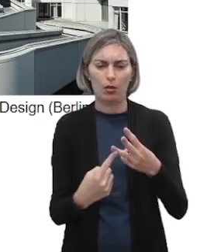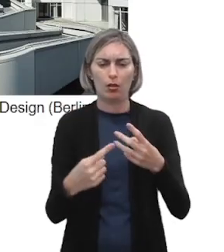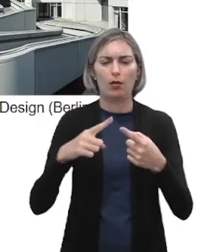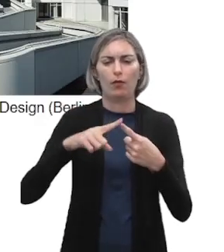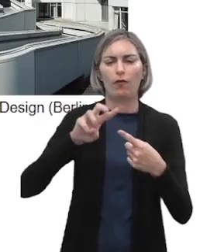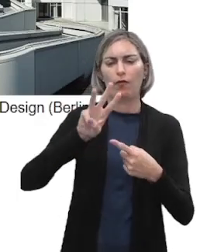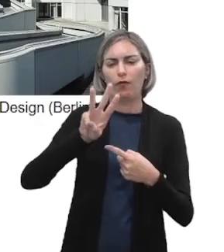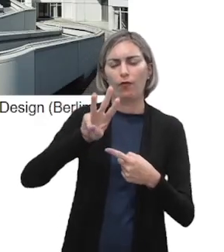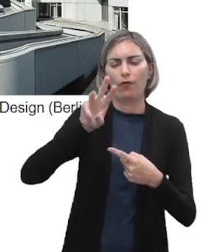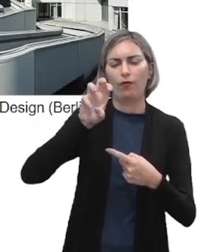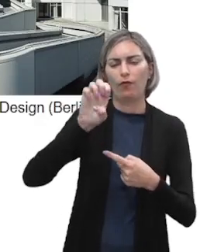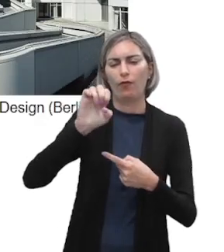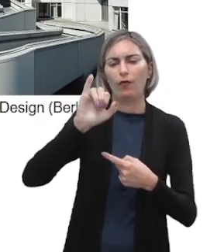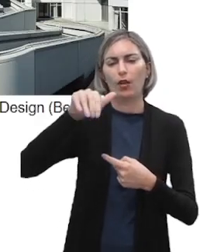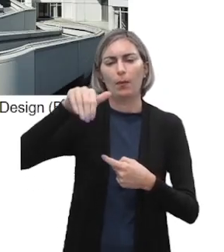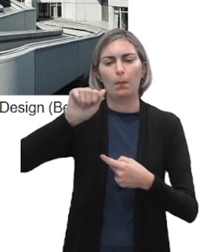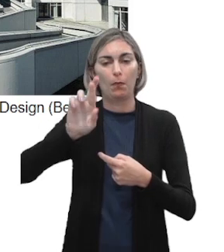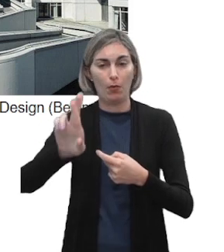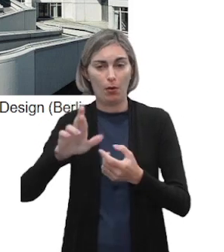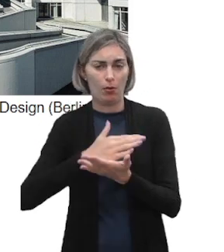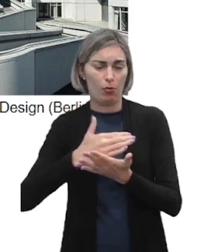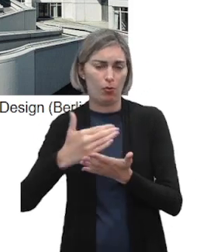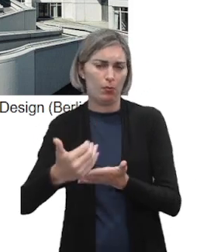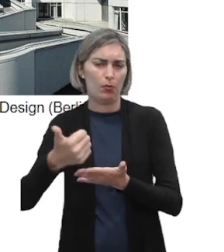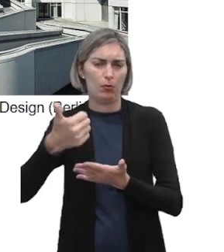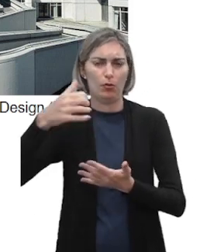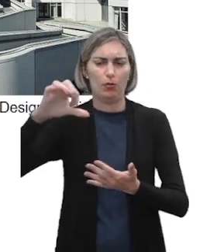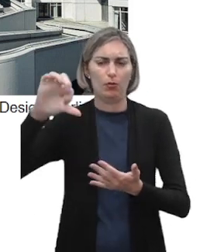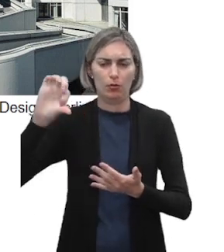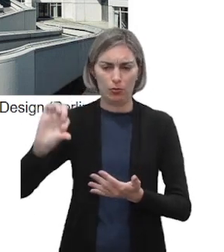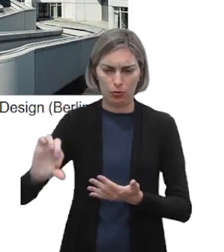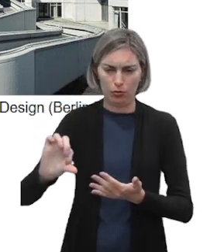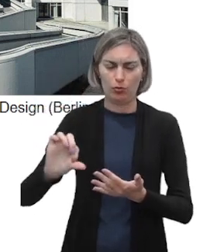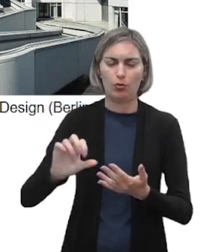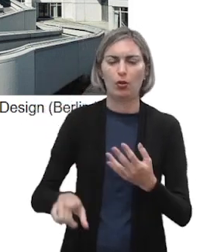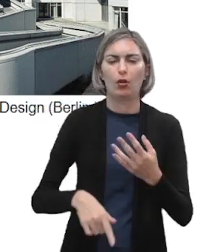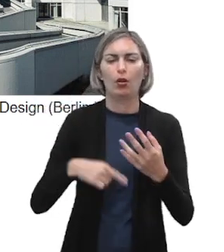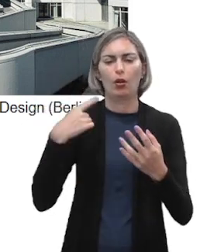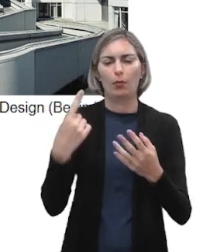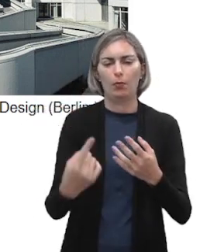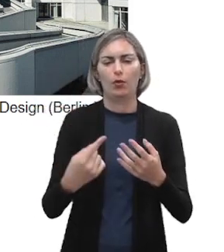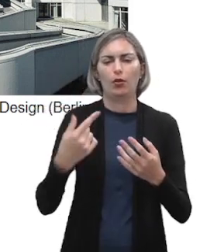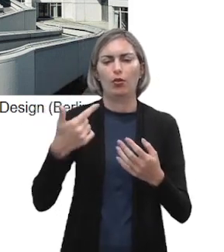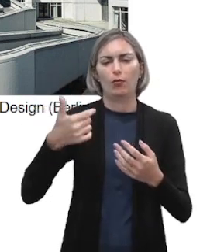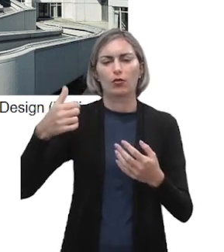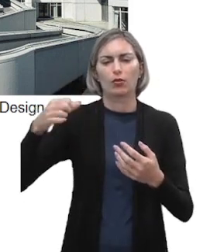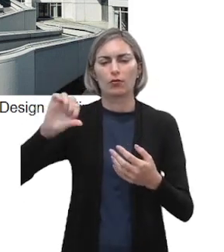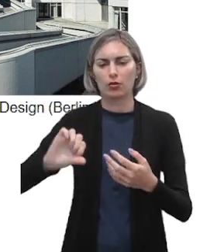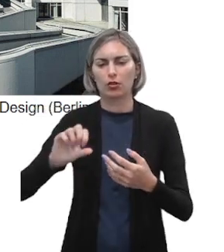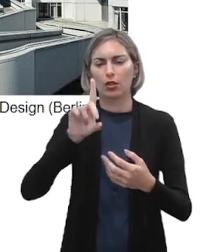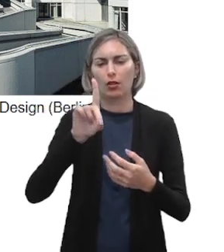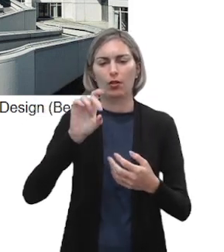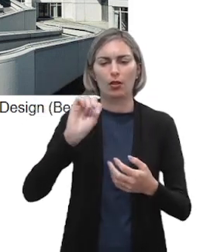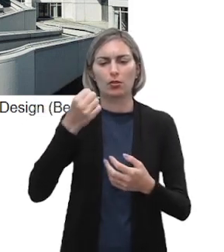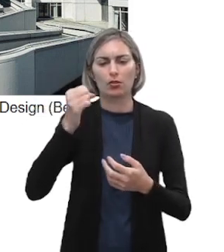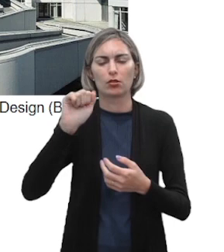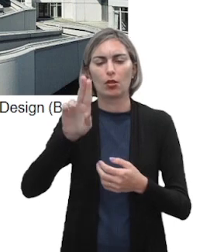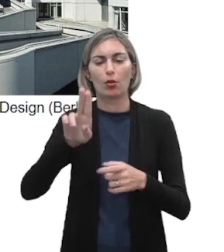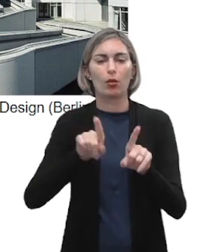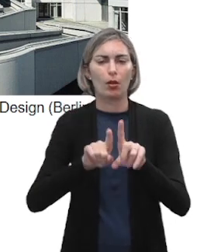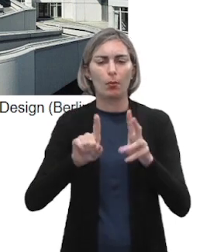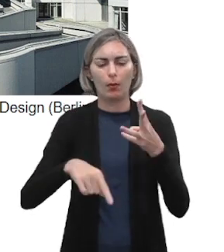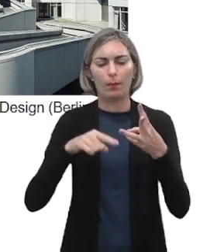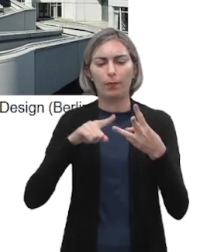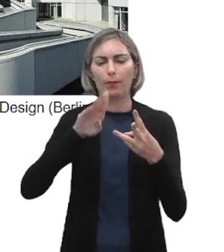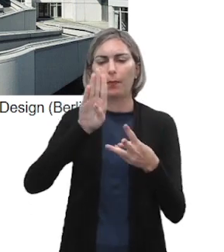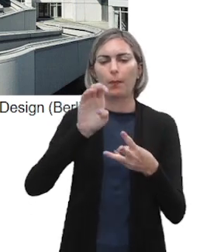Weimar, quando começou, em 1919. Em Dessau, em 1925. E em Berlim, em